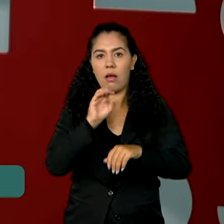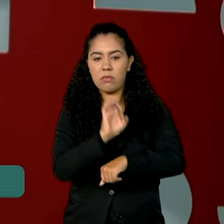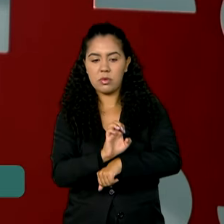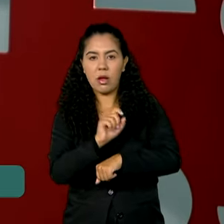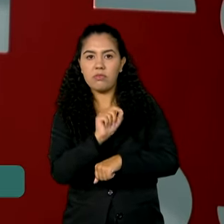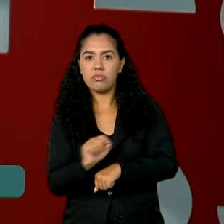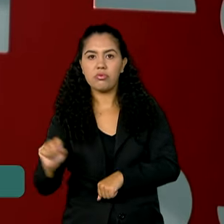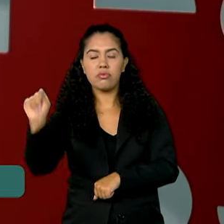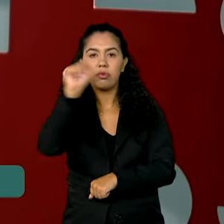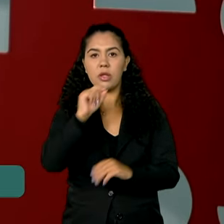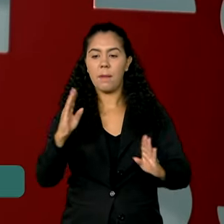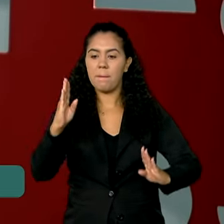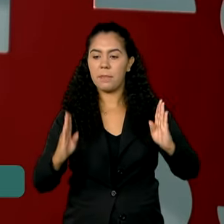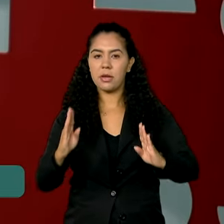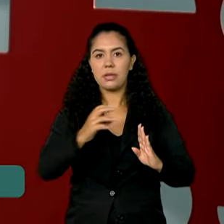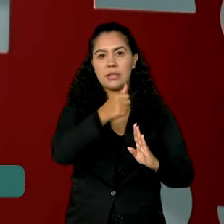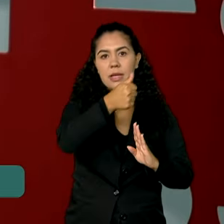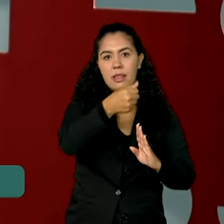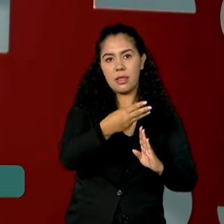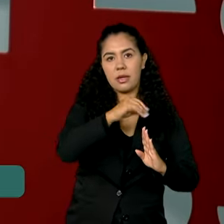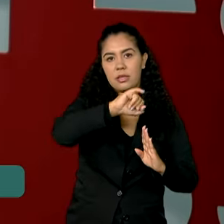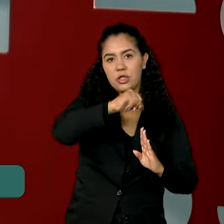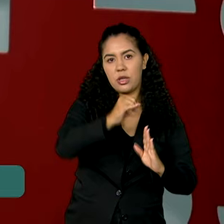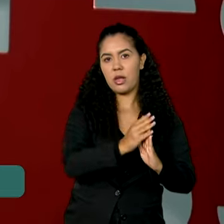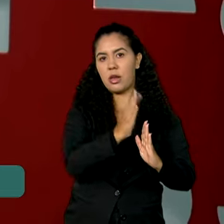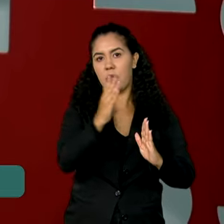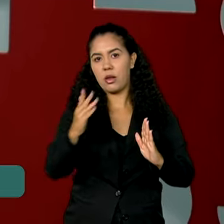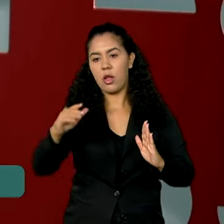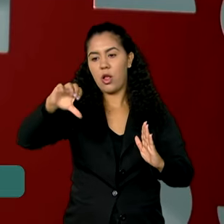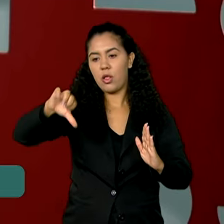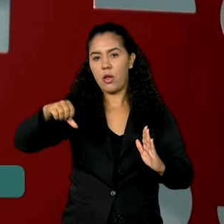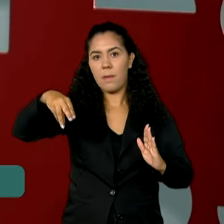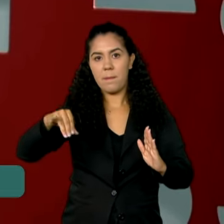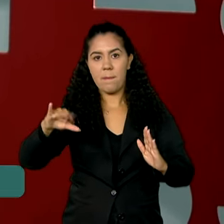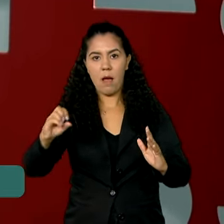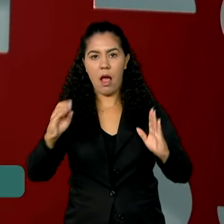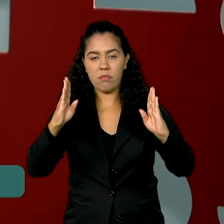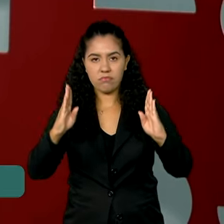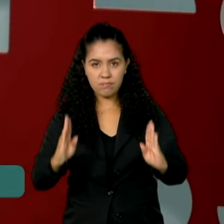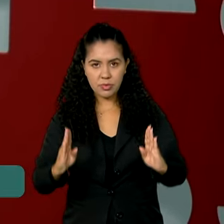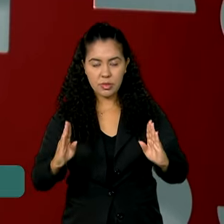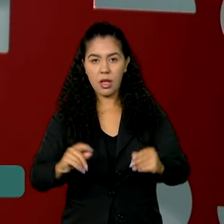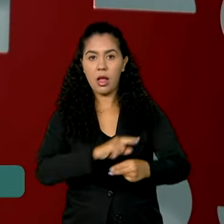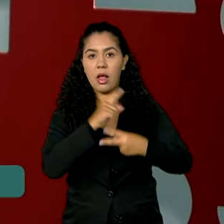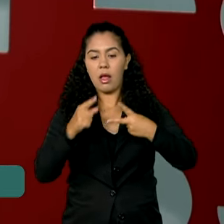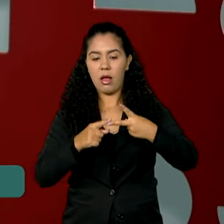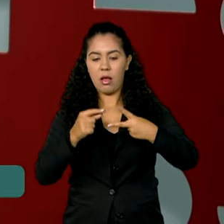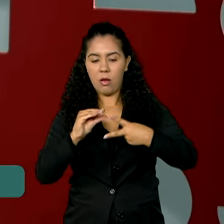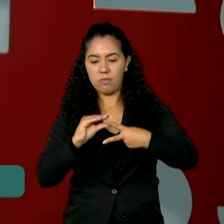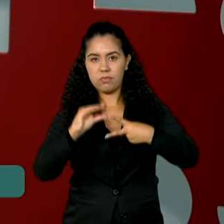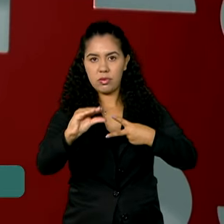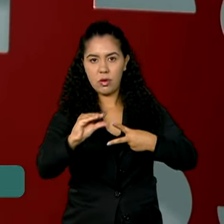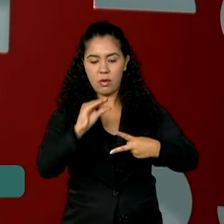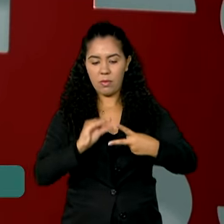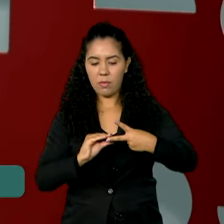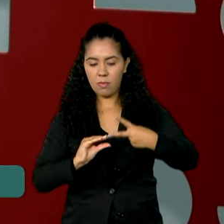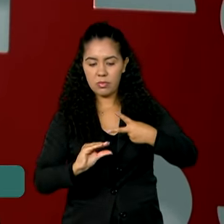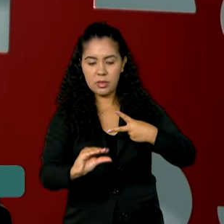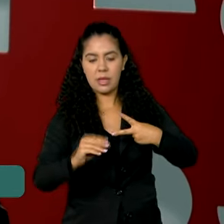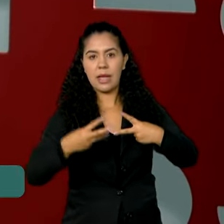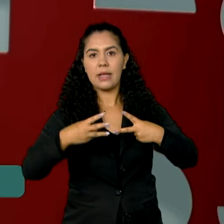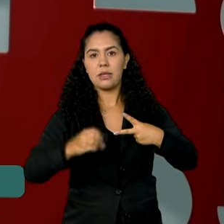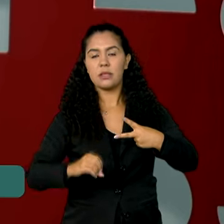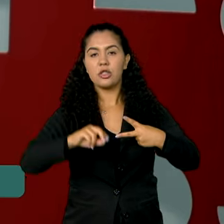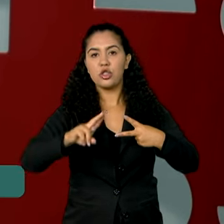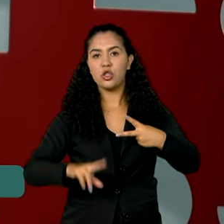13 de janeiro e 9 de maio de 2025. A segunda parcela será paga até 30 de junho do próximo ano.